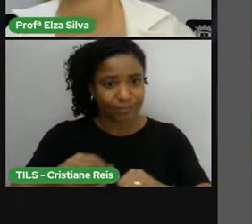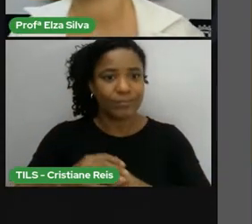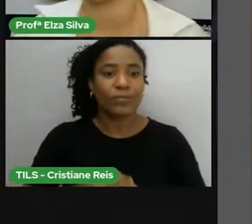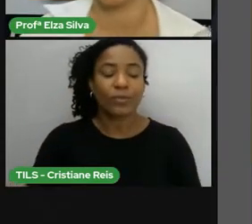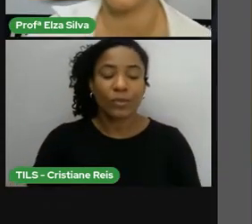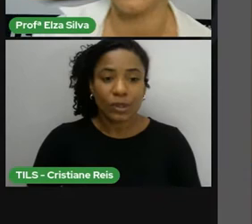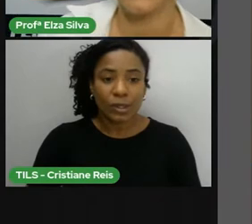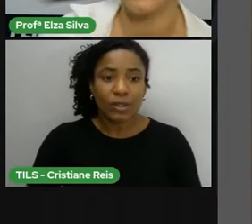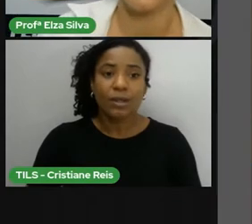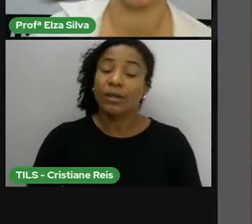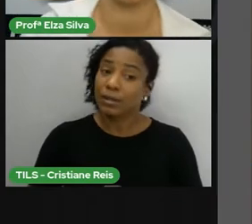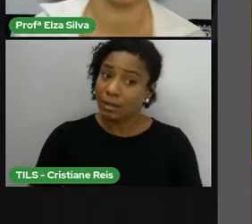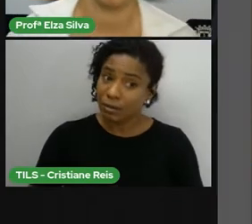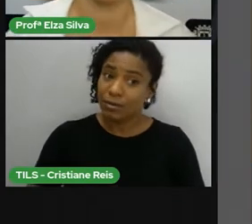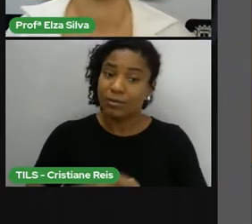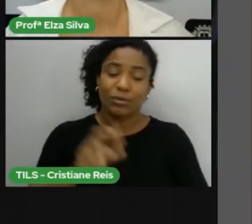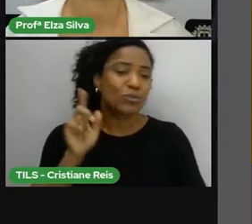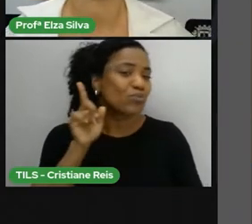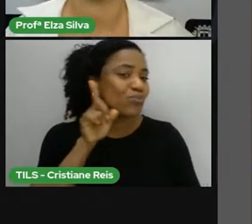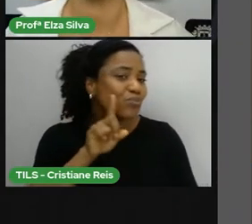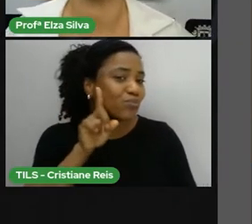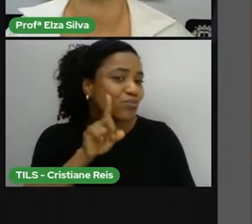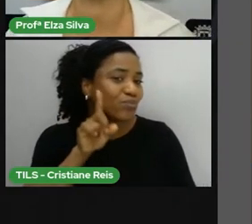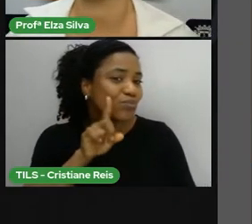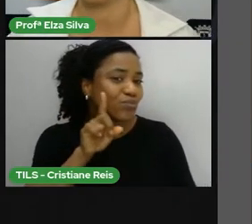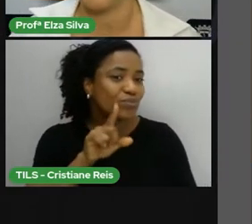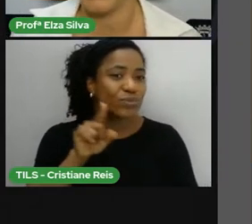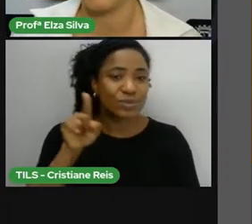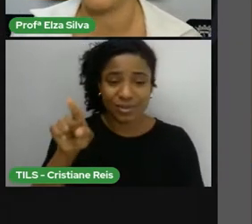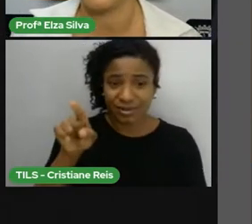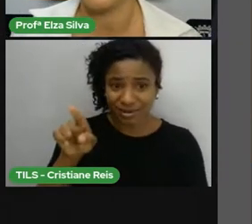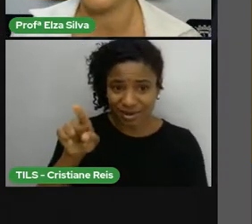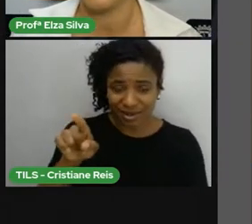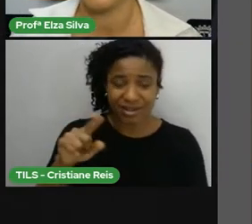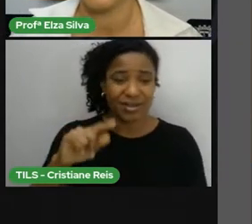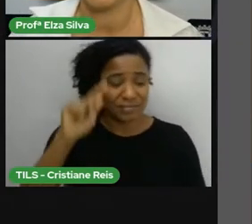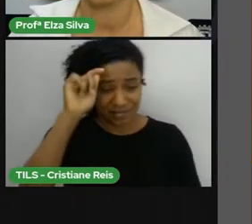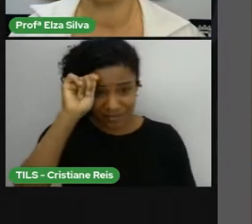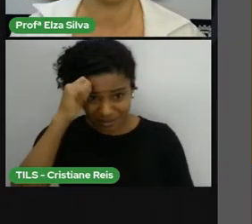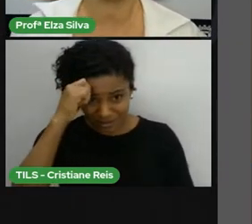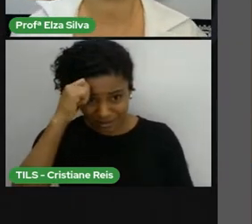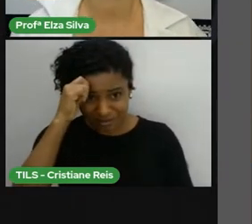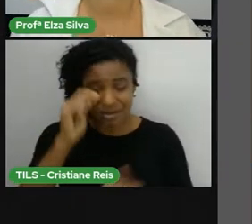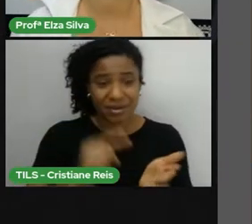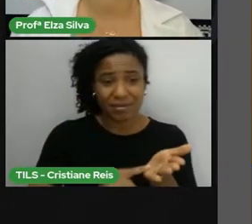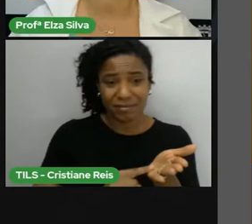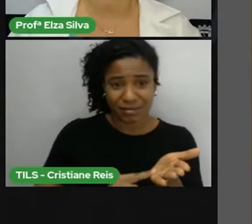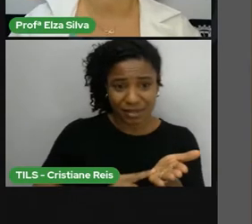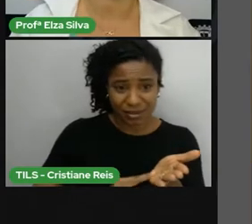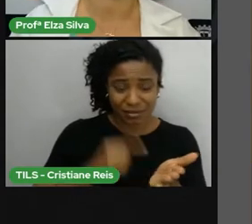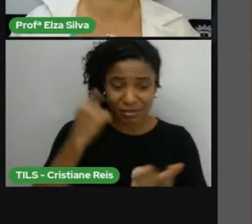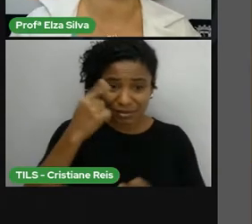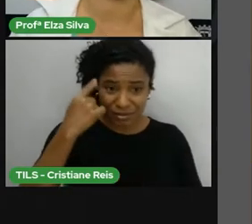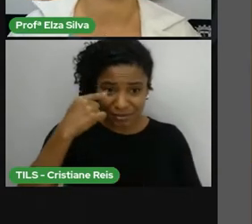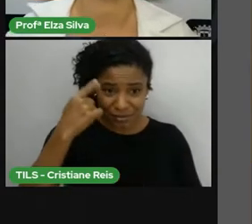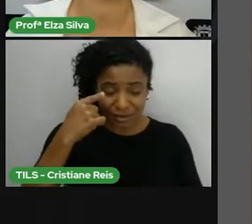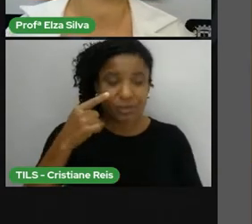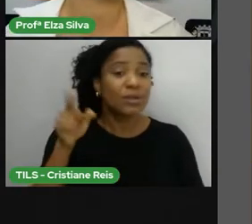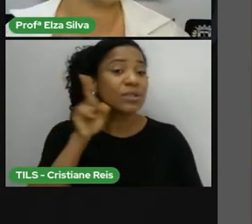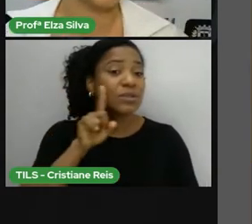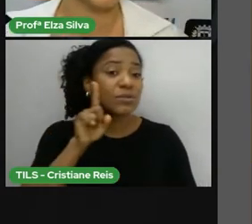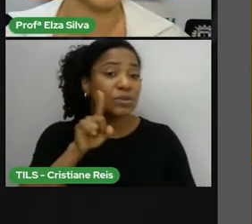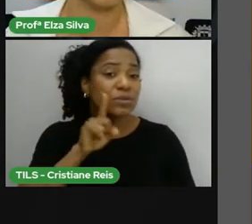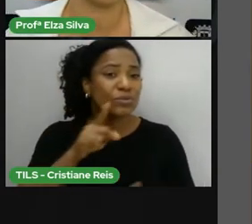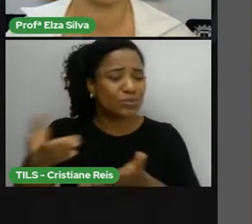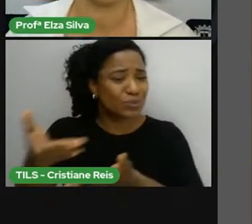maioria dos americanos, negros, brancos, hispânicos, diz que as relações raciais nos Estados Unidos